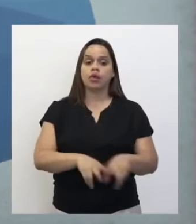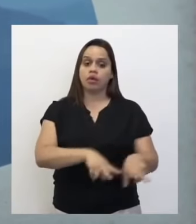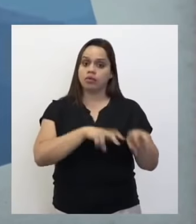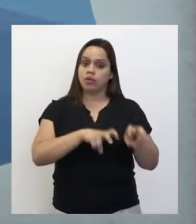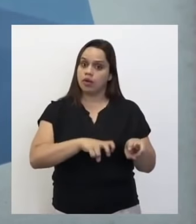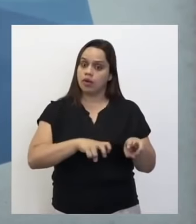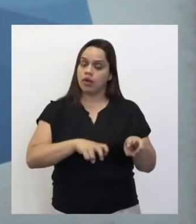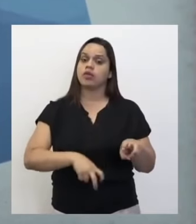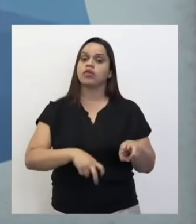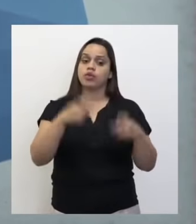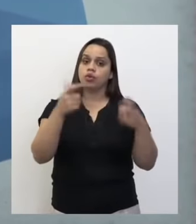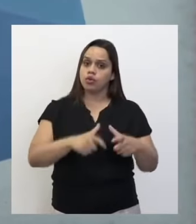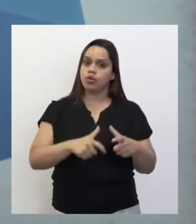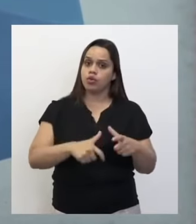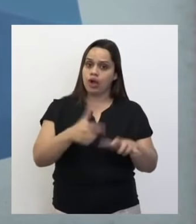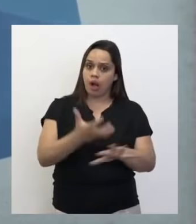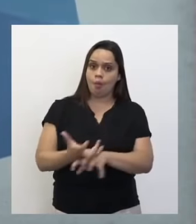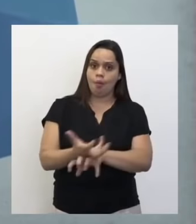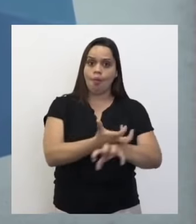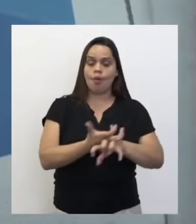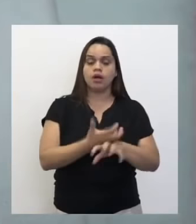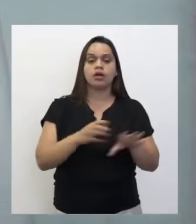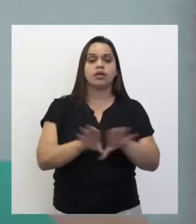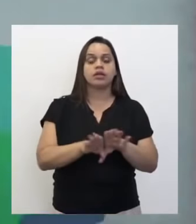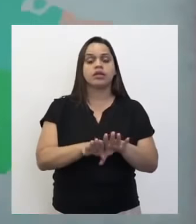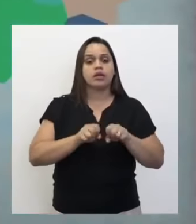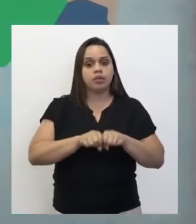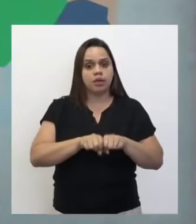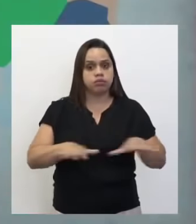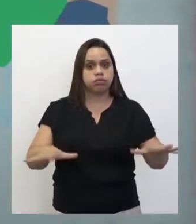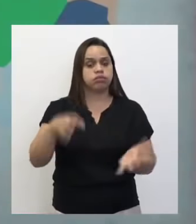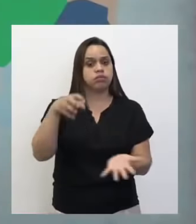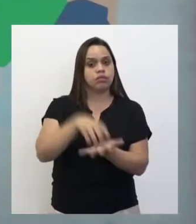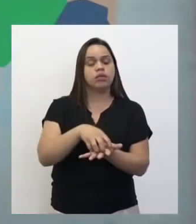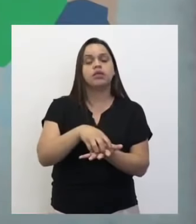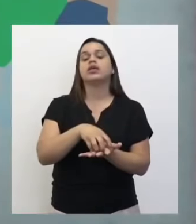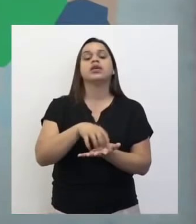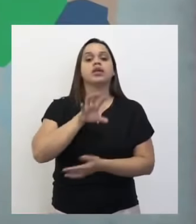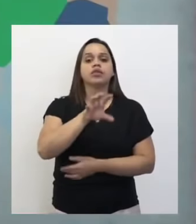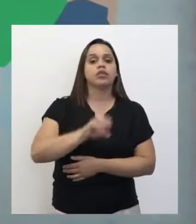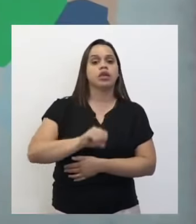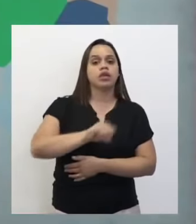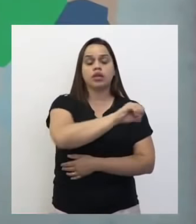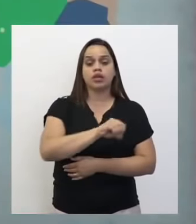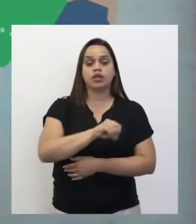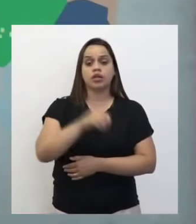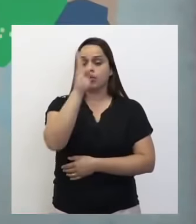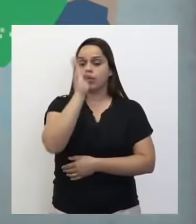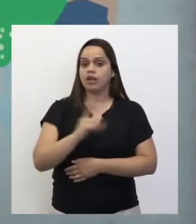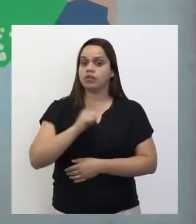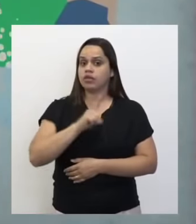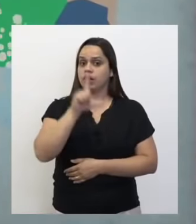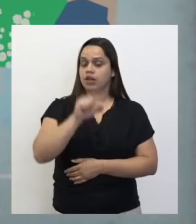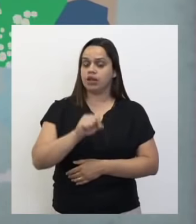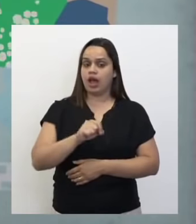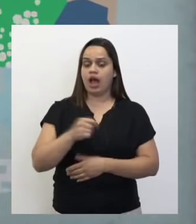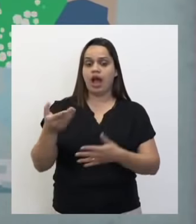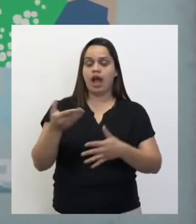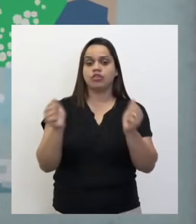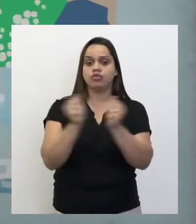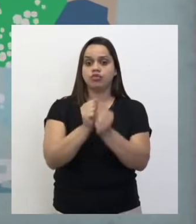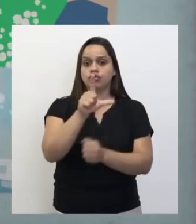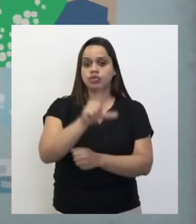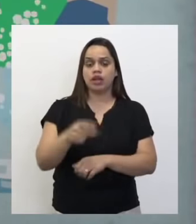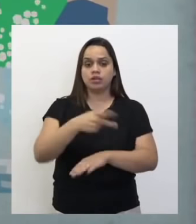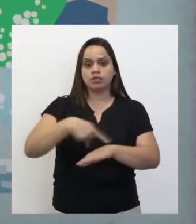irrigada no semiárido e a expansão para o centro-oeste. O Brasil está entre os dez países com a maior área equipada para irrigação do mundo